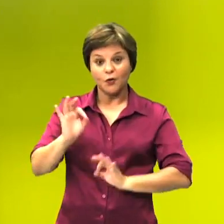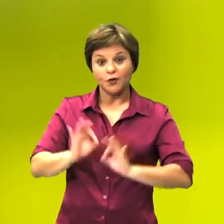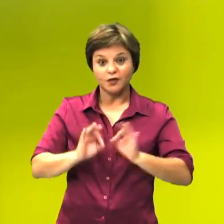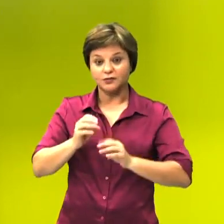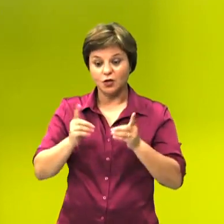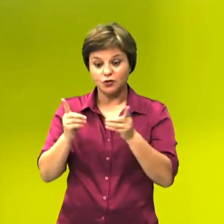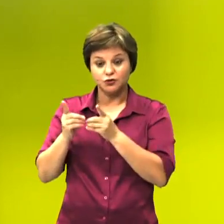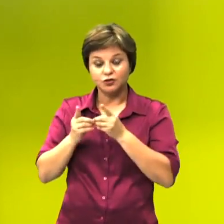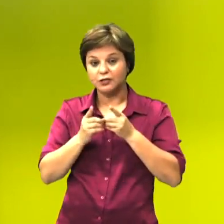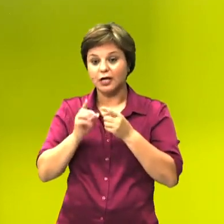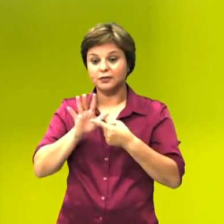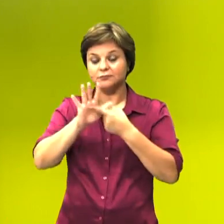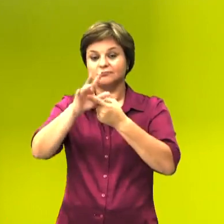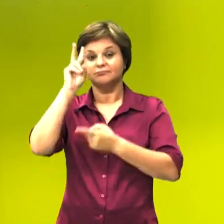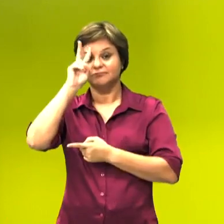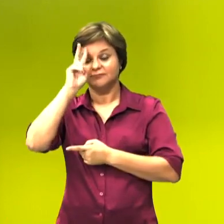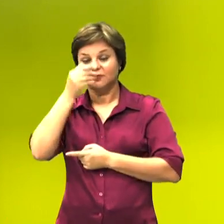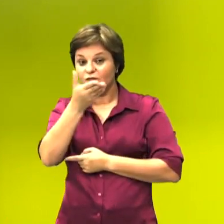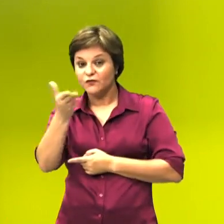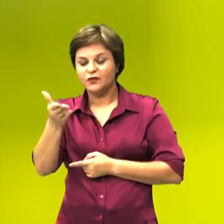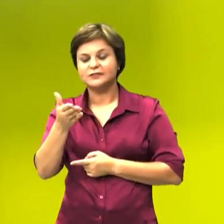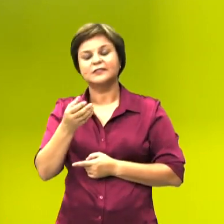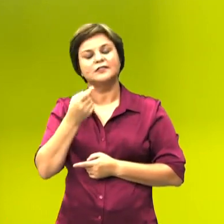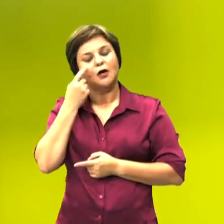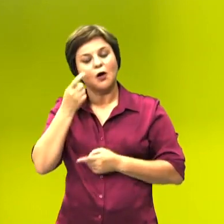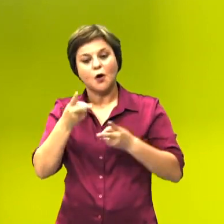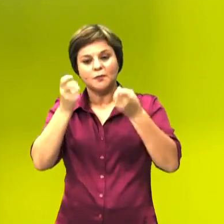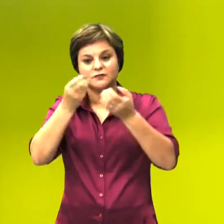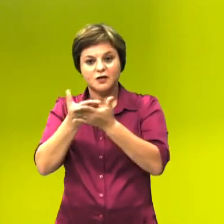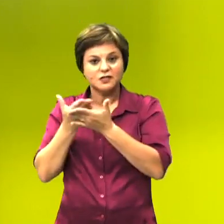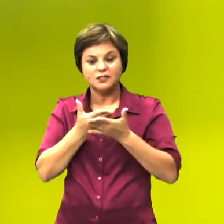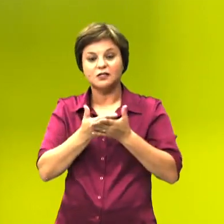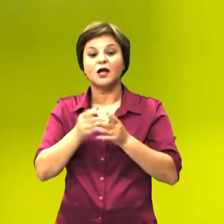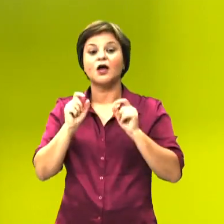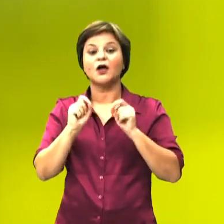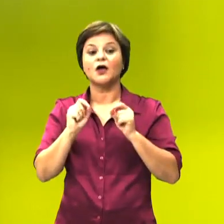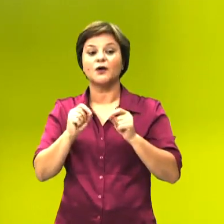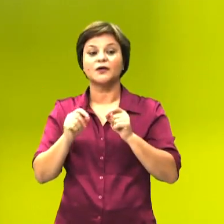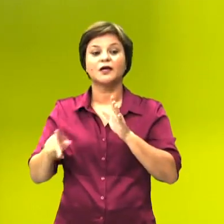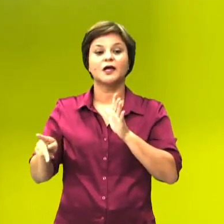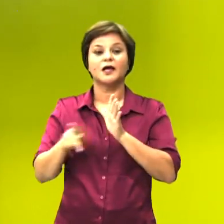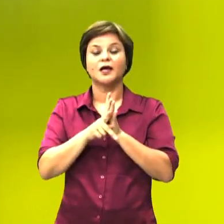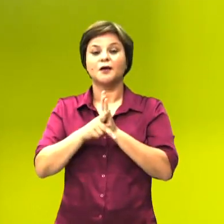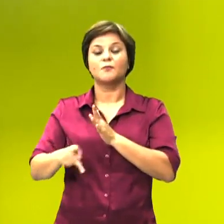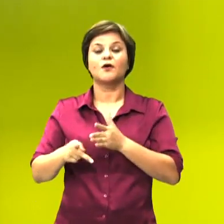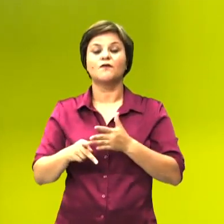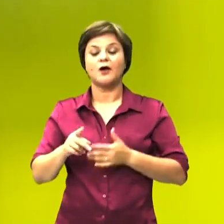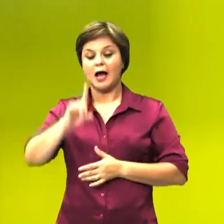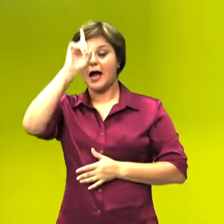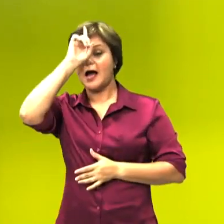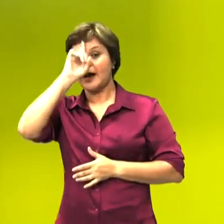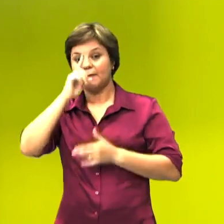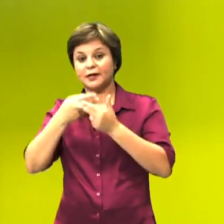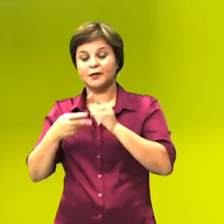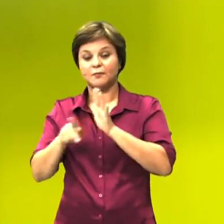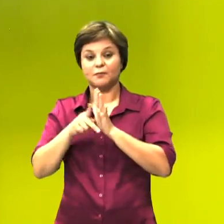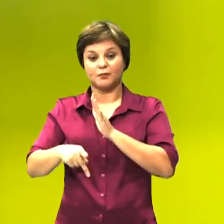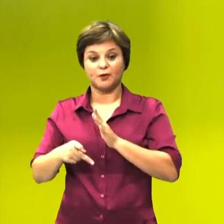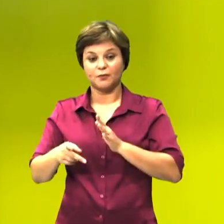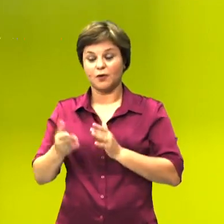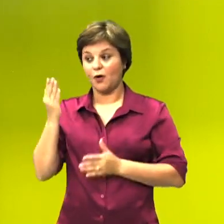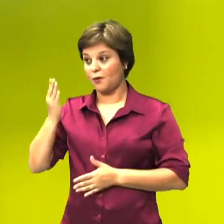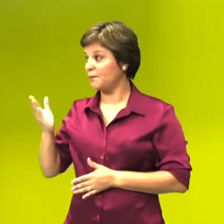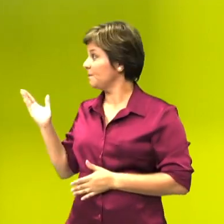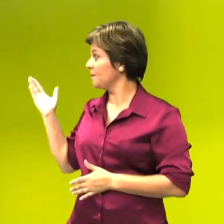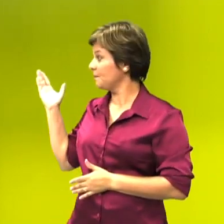didática e lúdica de você estudar para o Enem, que é chamada de Amarelinha do Enem, construída por nós aqui do